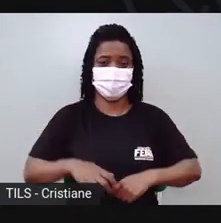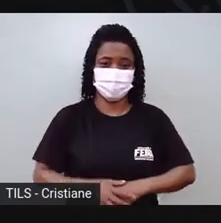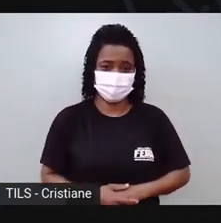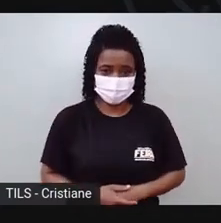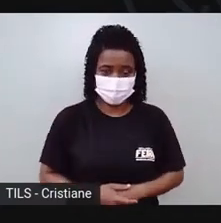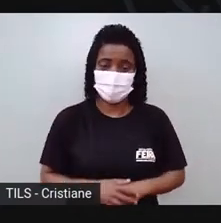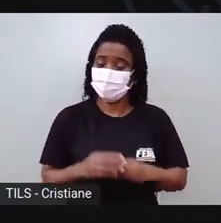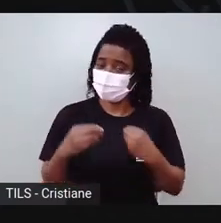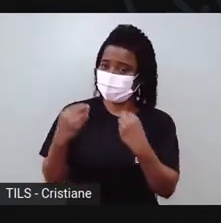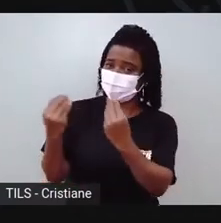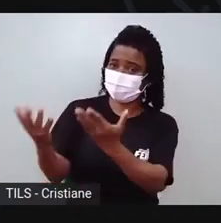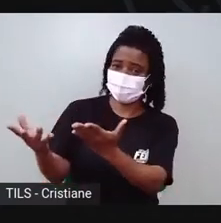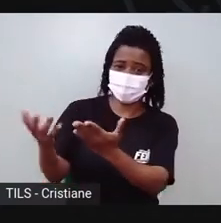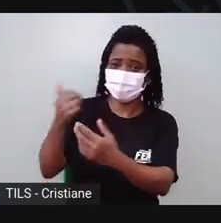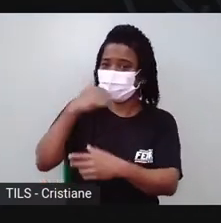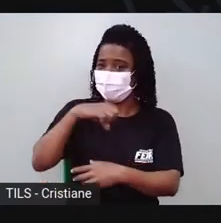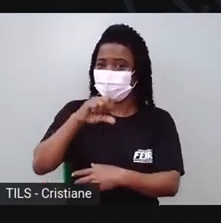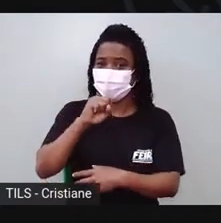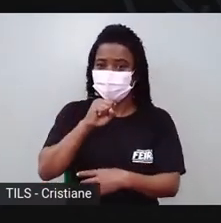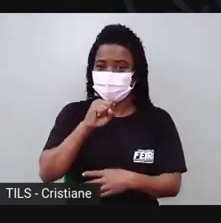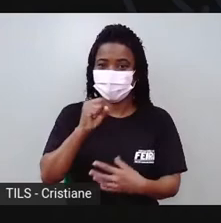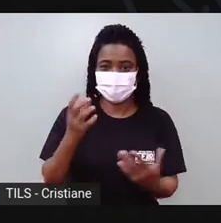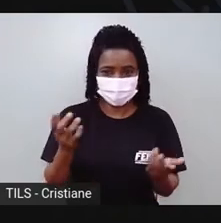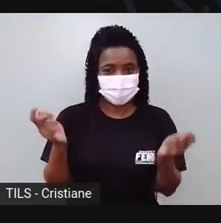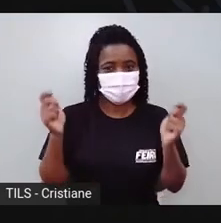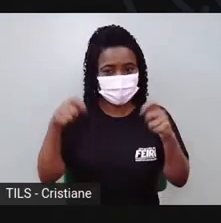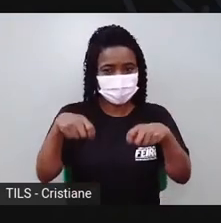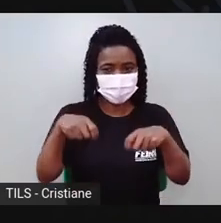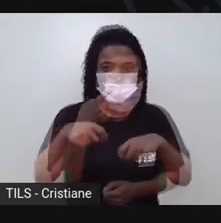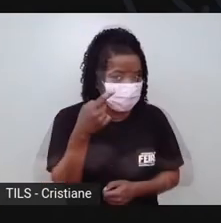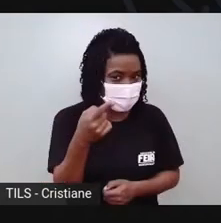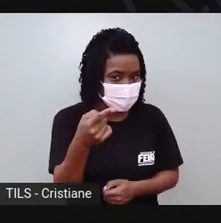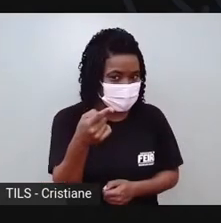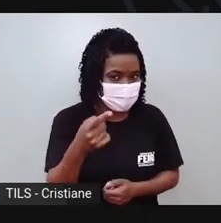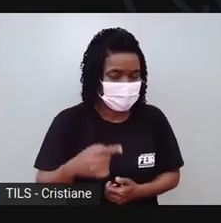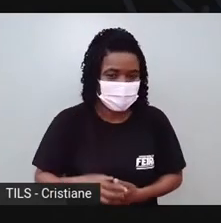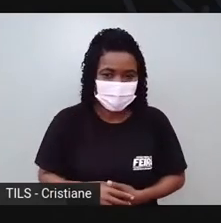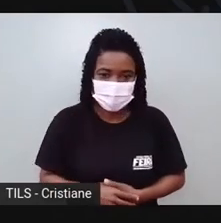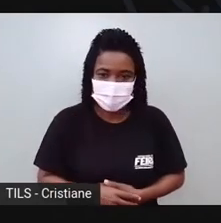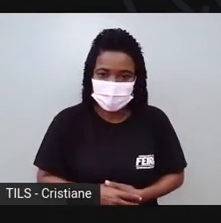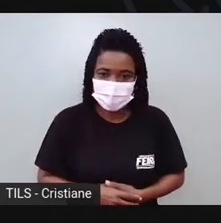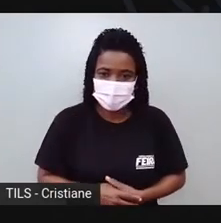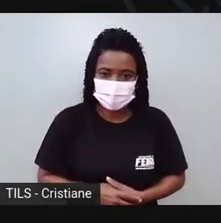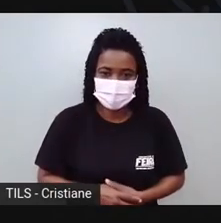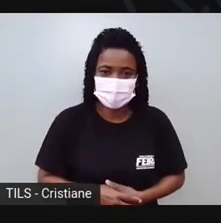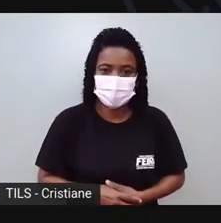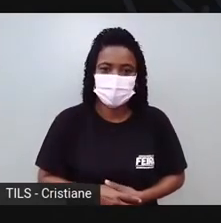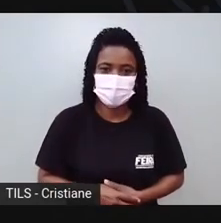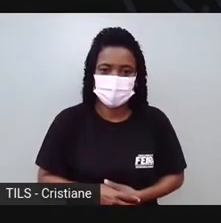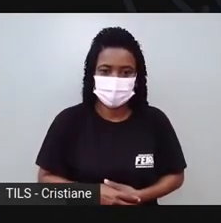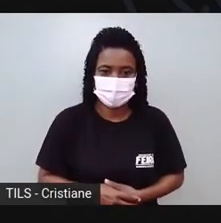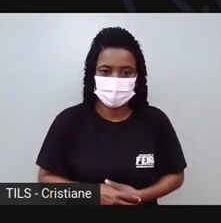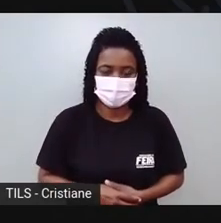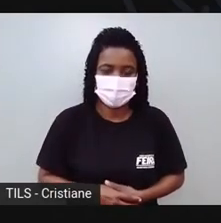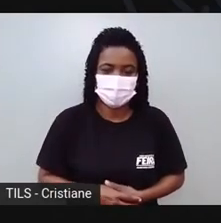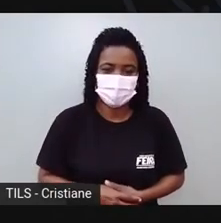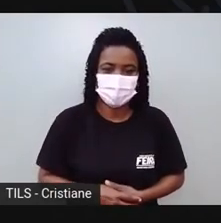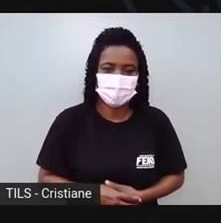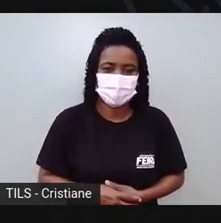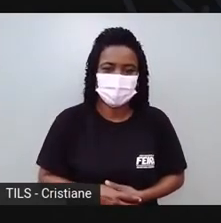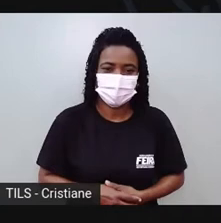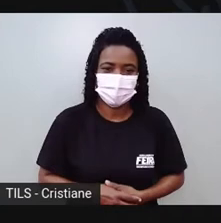Mas a gente vai fazer o que? Vamos fazer um peixinho cortado. A gente vai pegar uma argila mais grossinha,